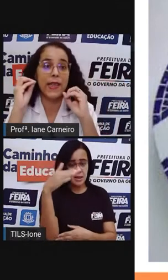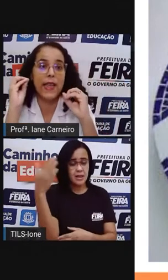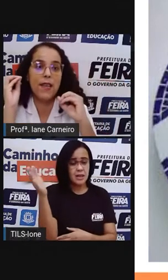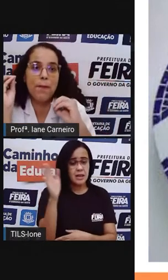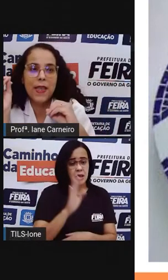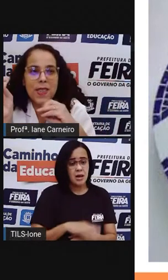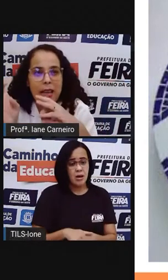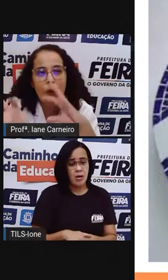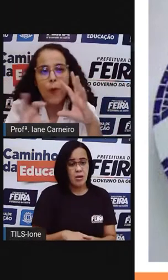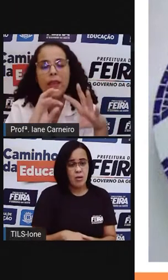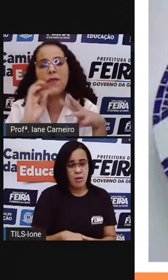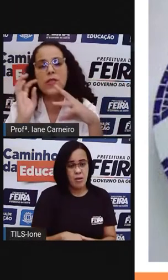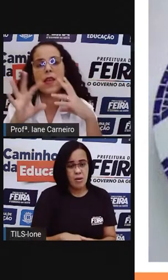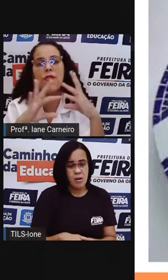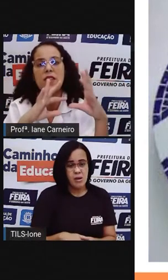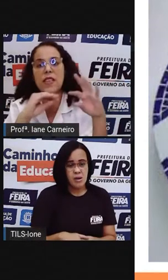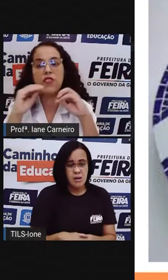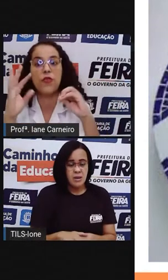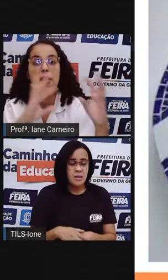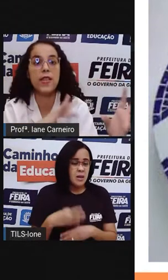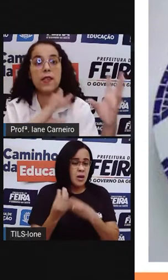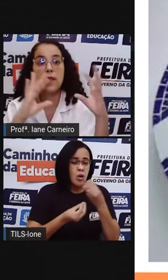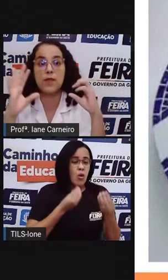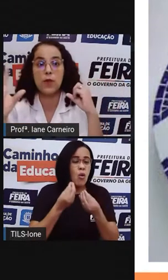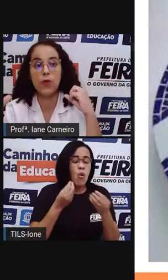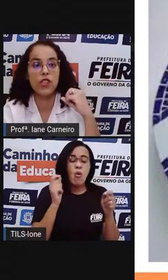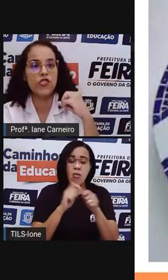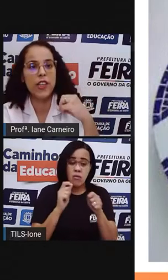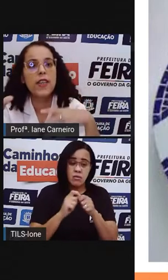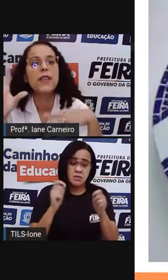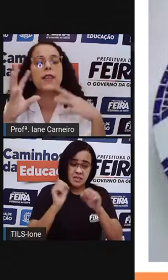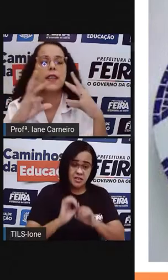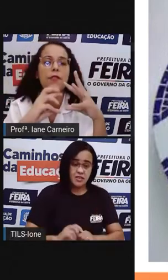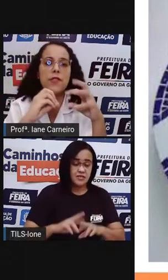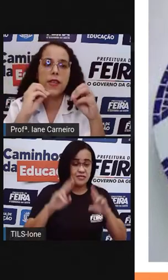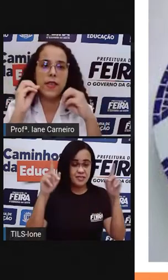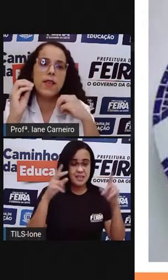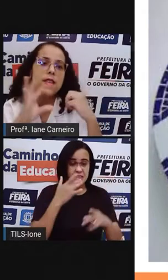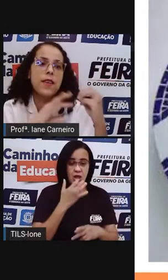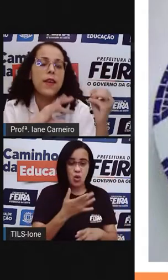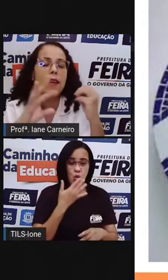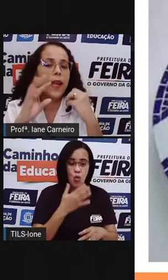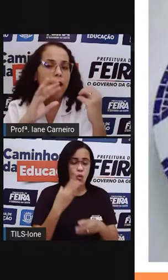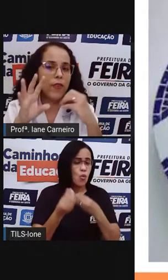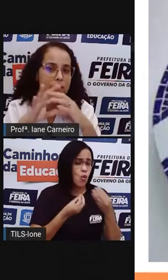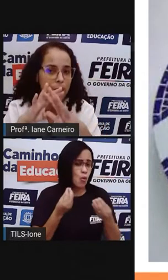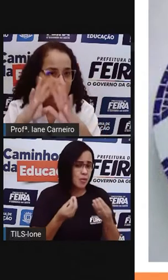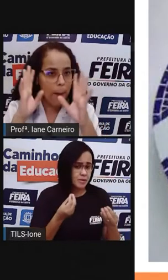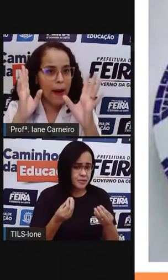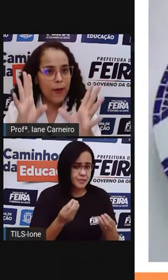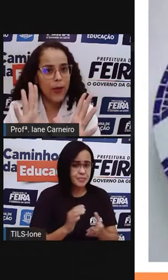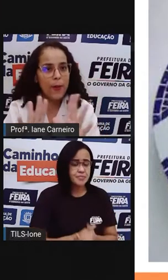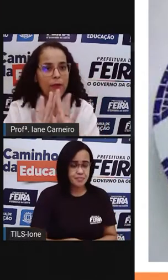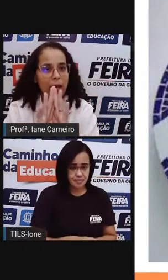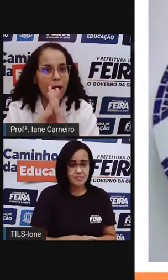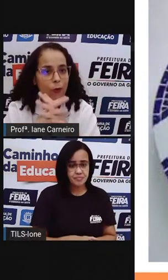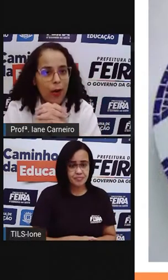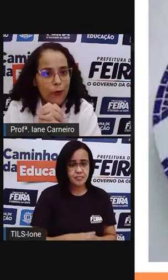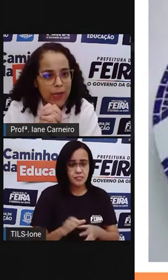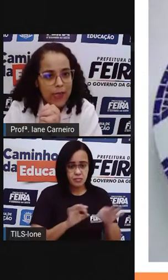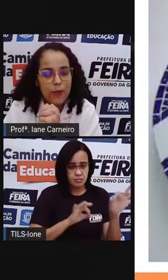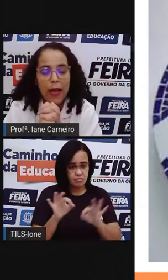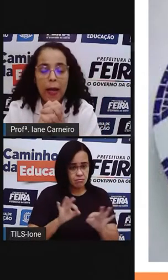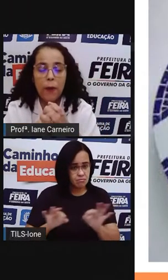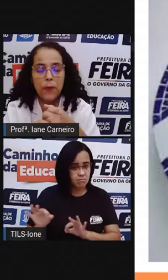Mas aí, você ia ter que pensar como é que você ia fazer a diferença das cores, né? E aí, você ia ter que fazer um trabalho aí para ficar